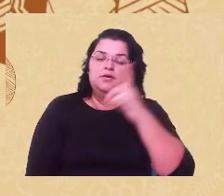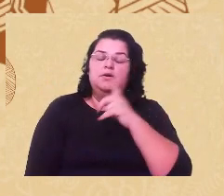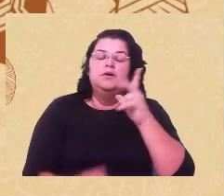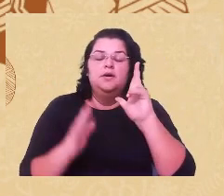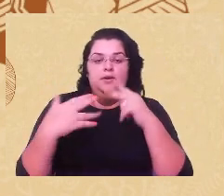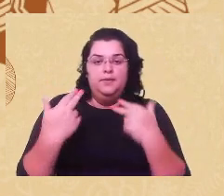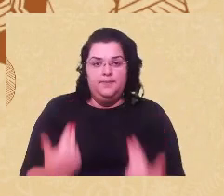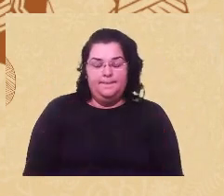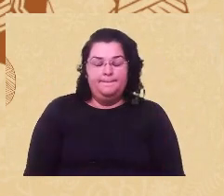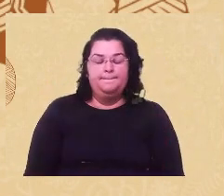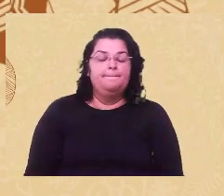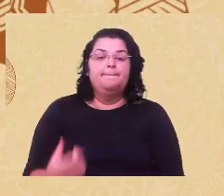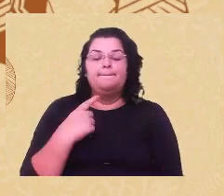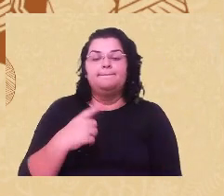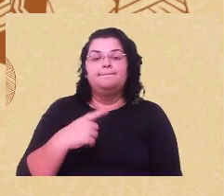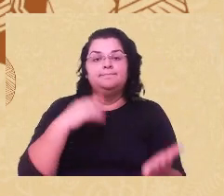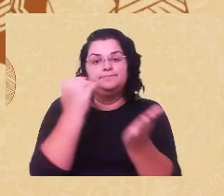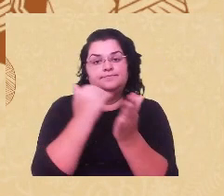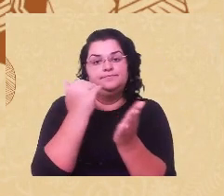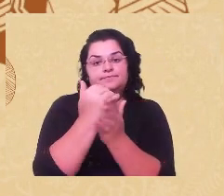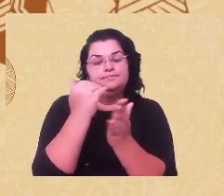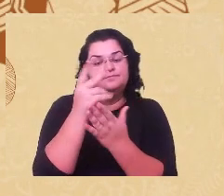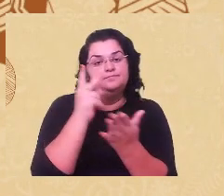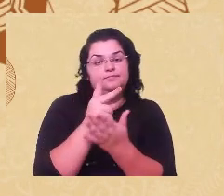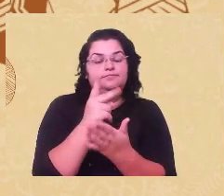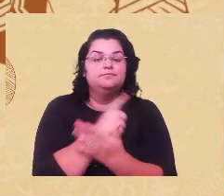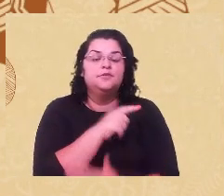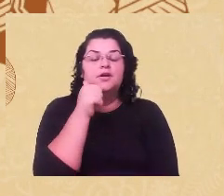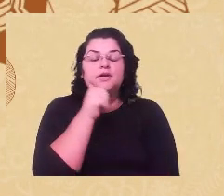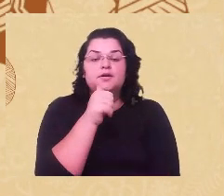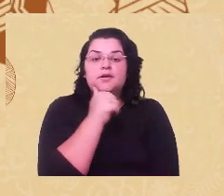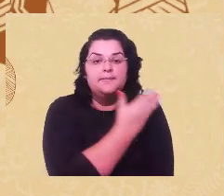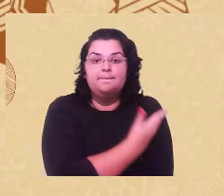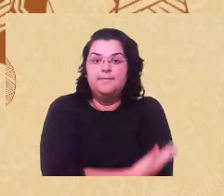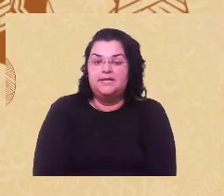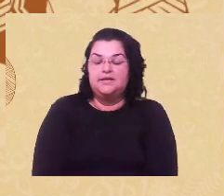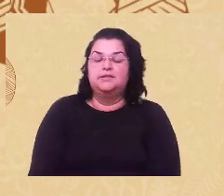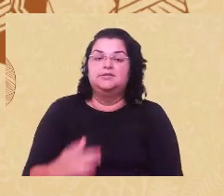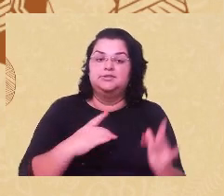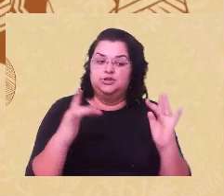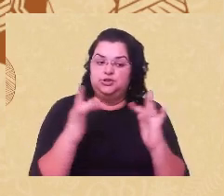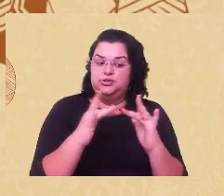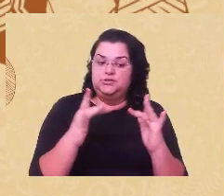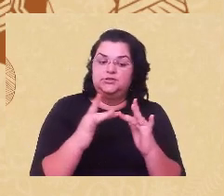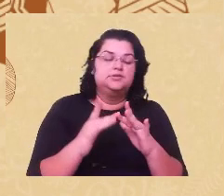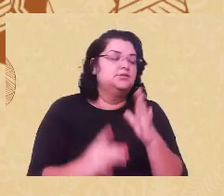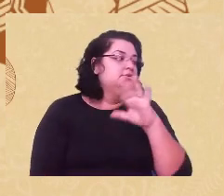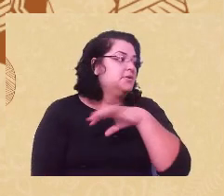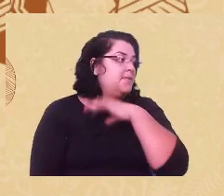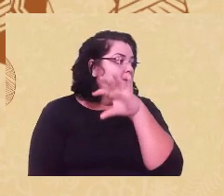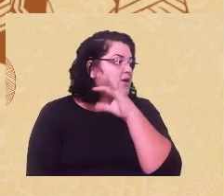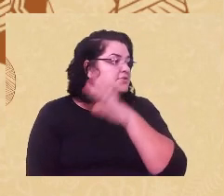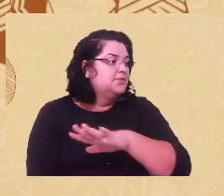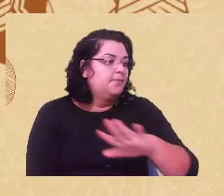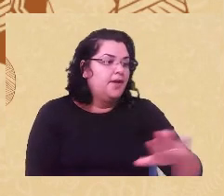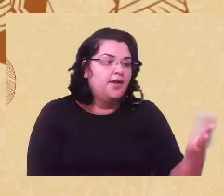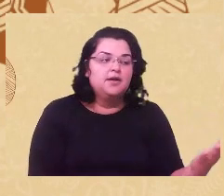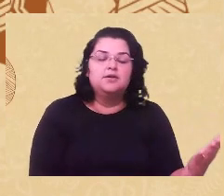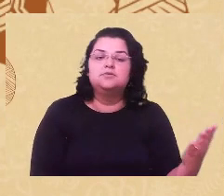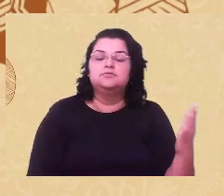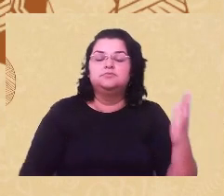de contínua de desumanização, onde as mulheres brancas são associadas aos animais pequenos, infantilizados, domésticos,